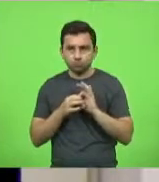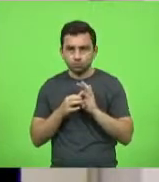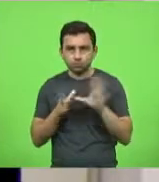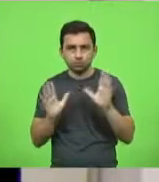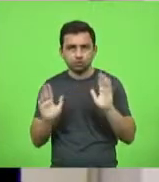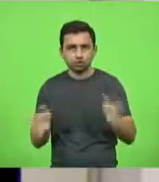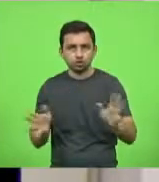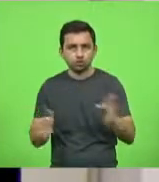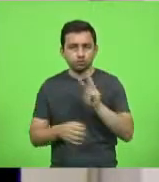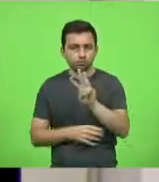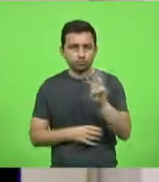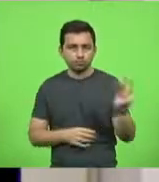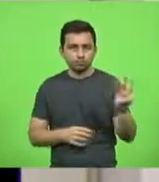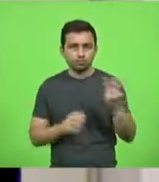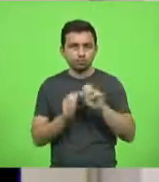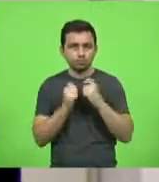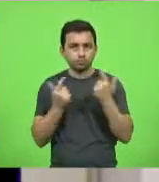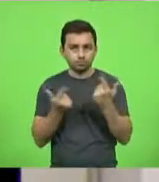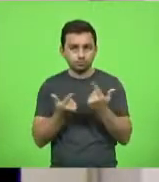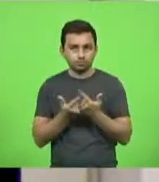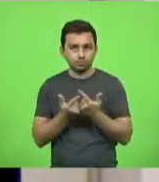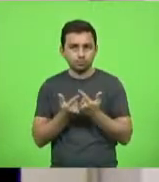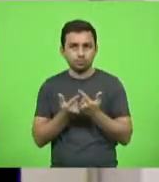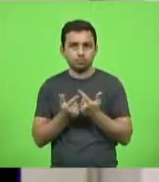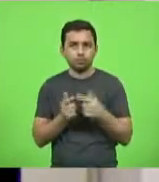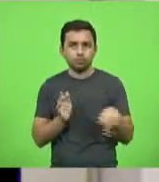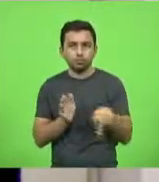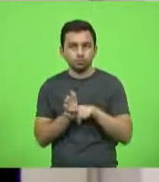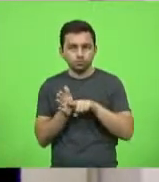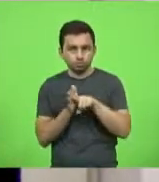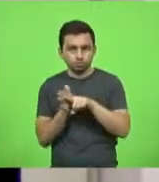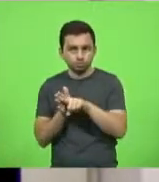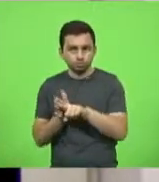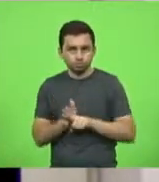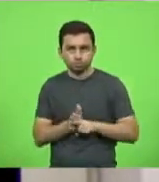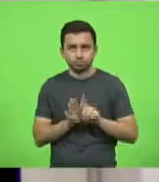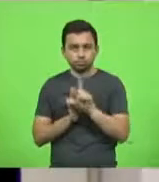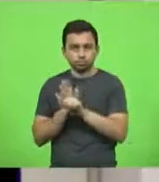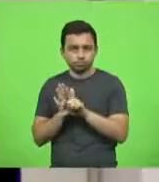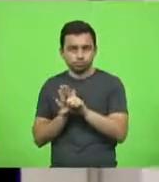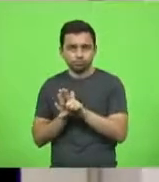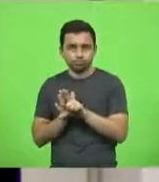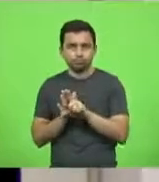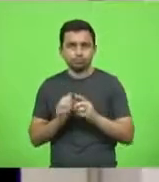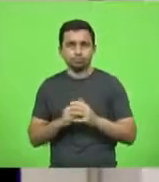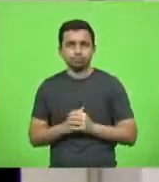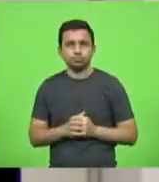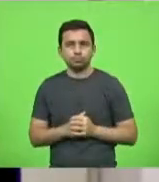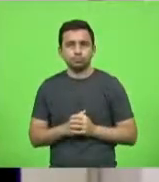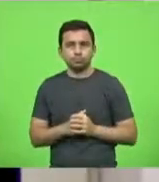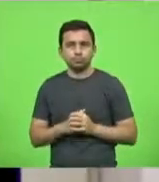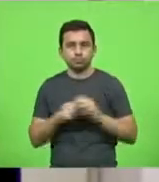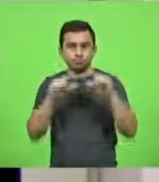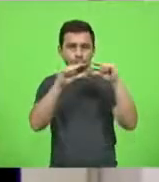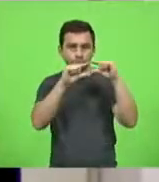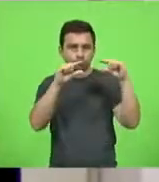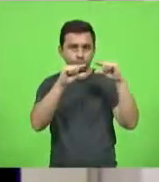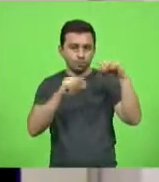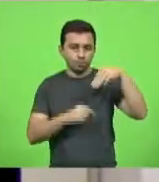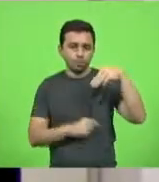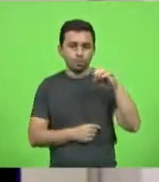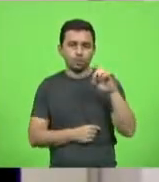site da LESC, na página da consultoria legislativa, na aba Modelos.